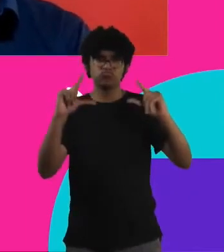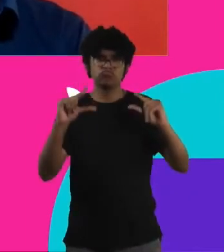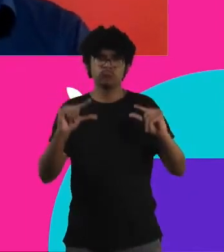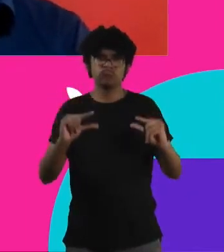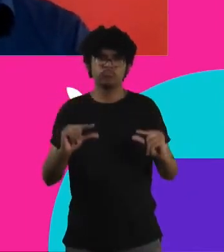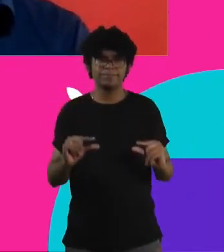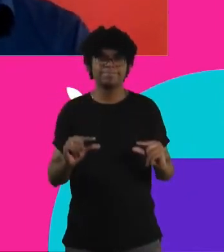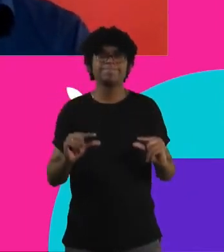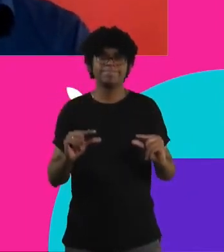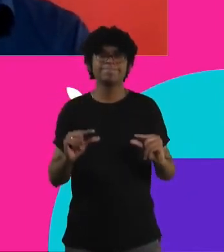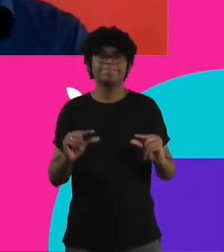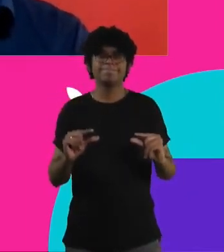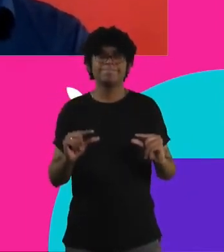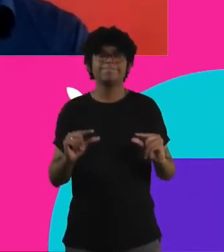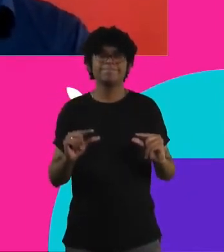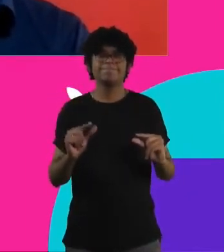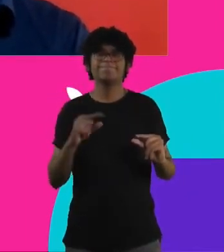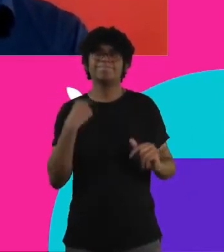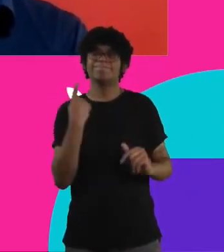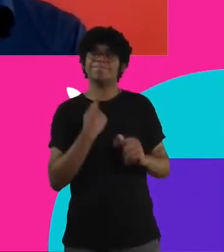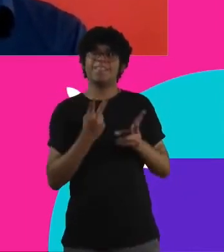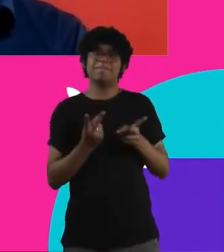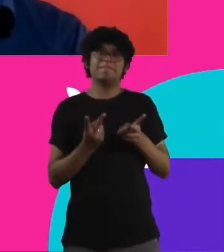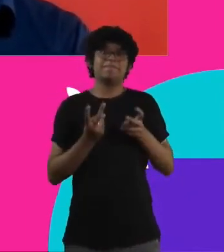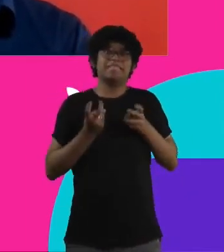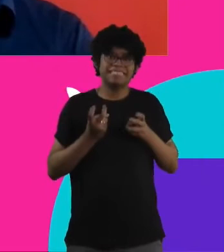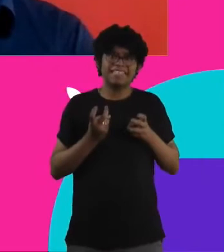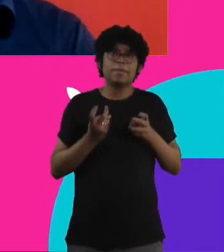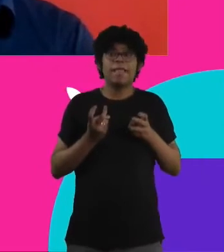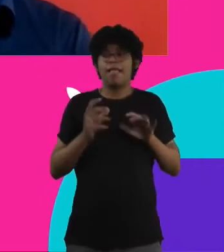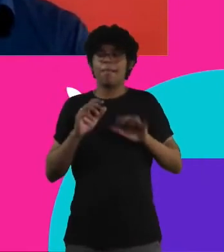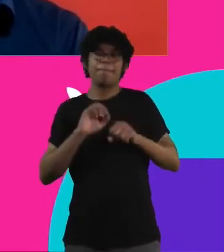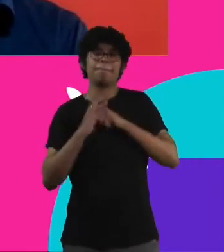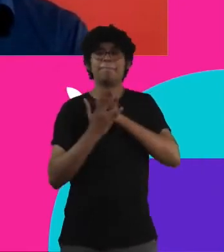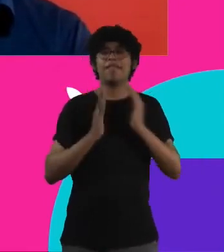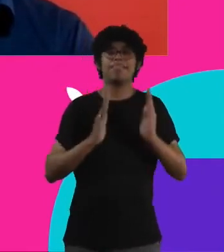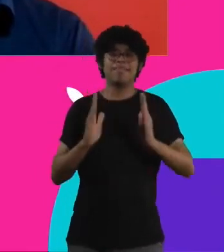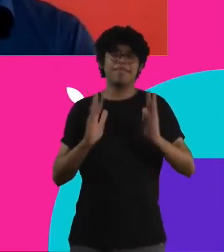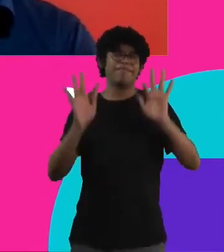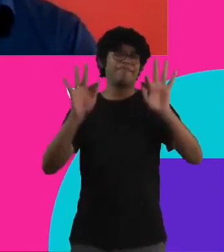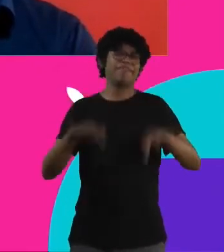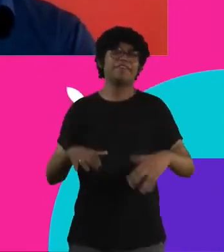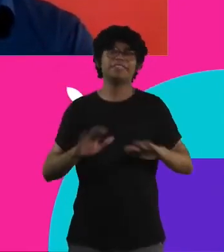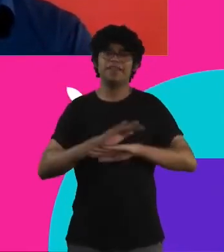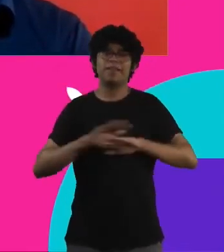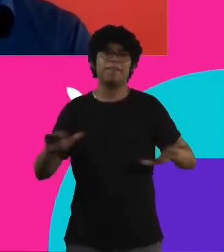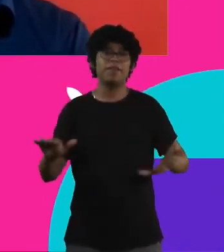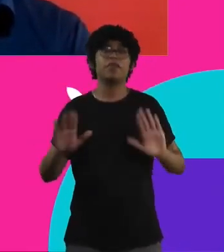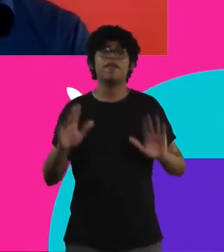Porque a gente tem essa percepção de sair que a pandemia acabou, e eventualmente está todo mundo